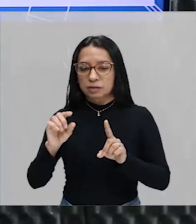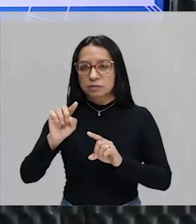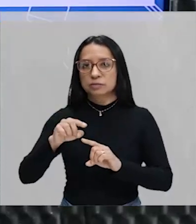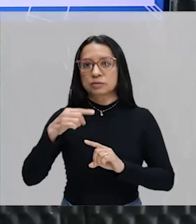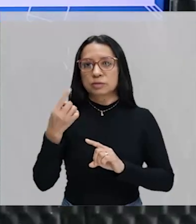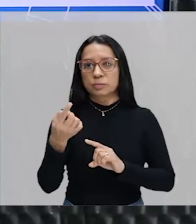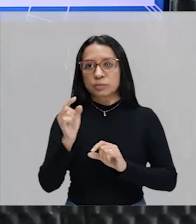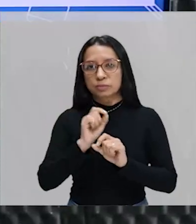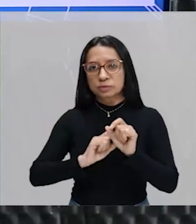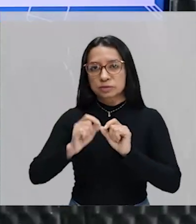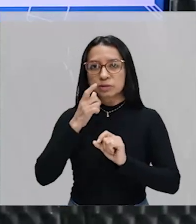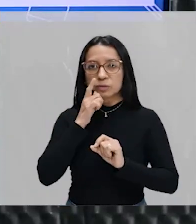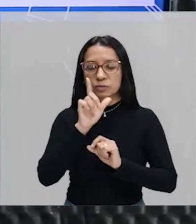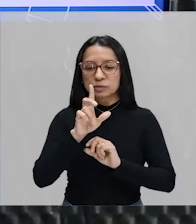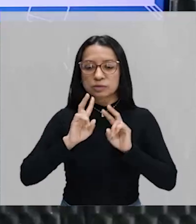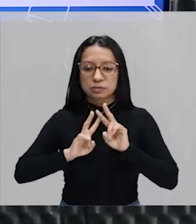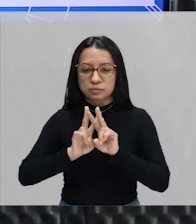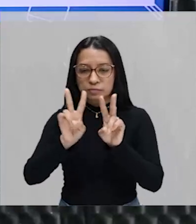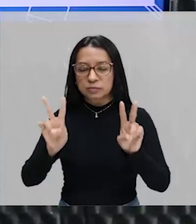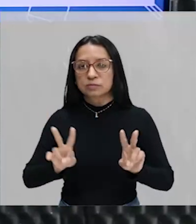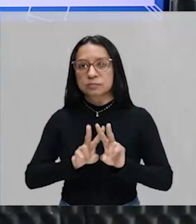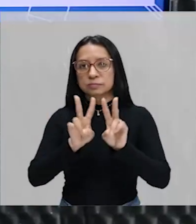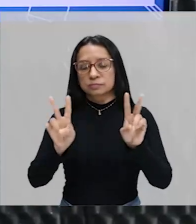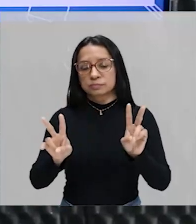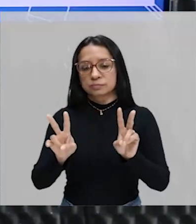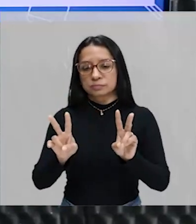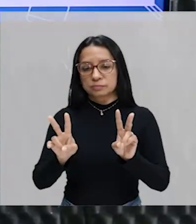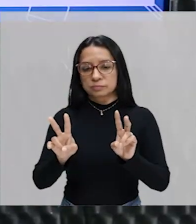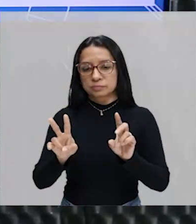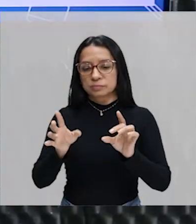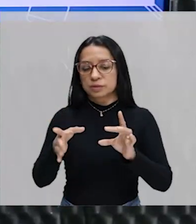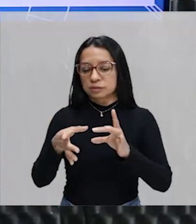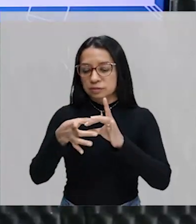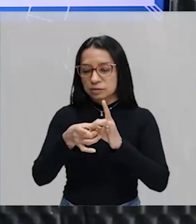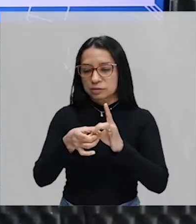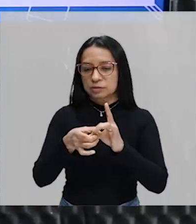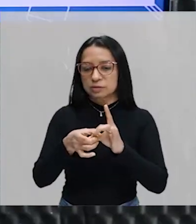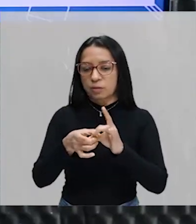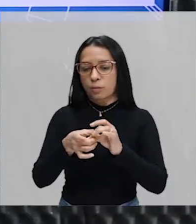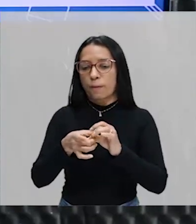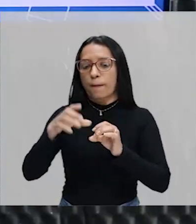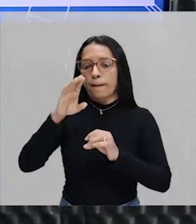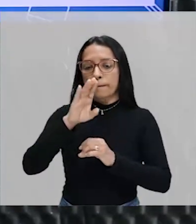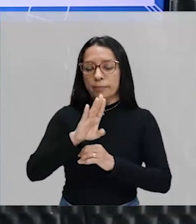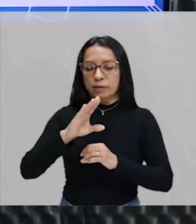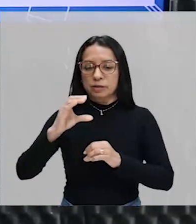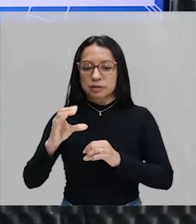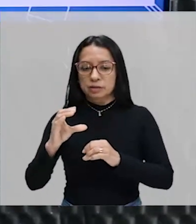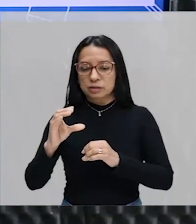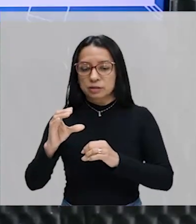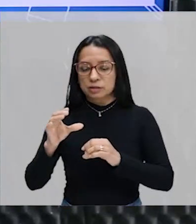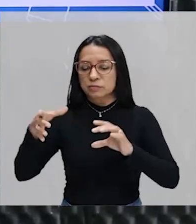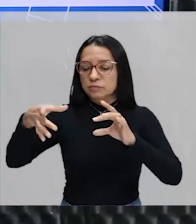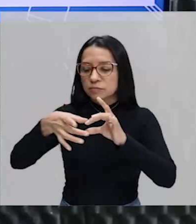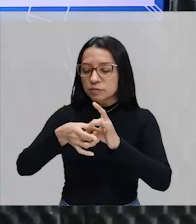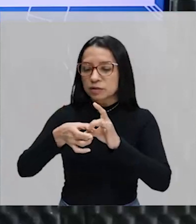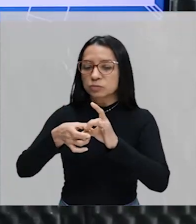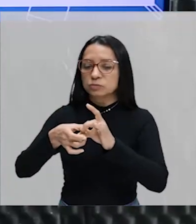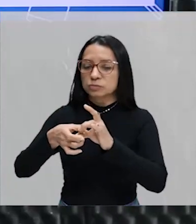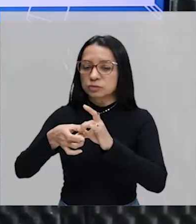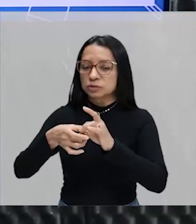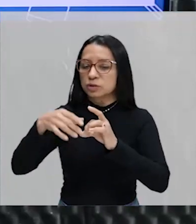Depois que você conseguiu visualizar, né, essa interseção entre B e C, você vai unir com o conjunto A.